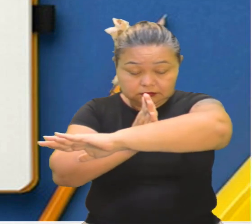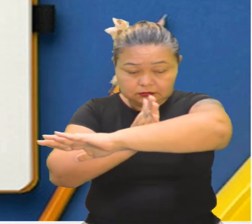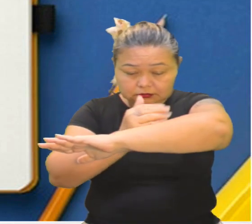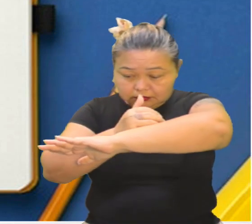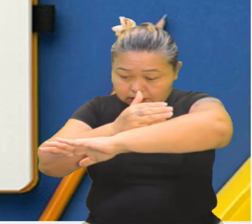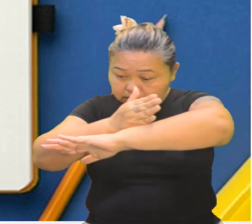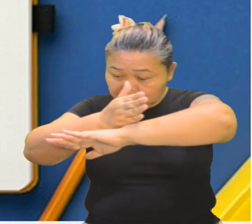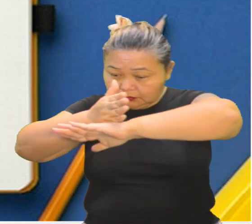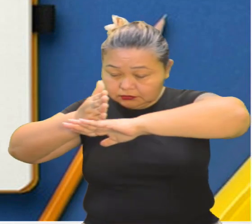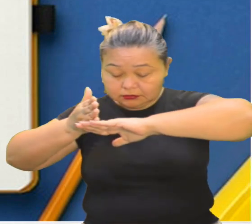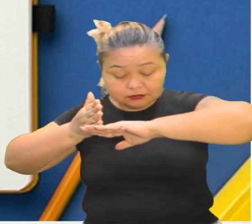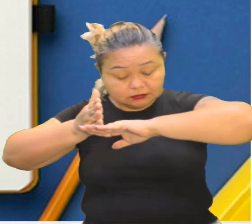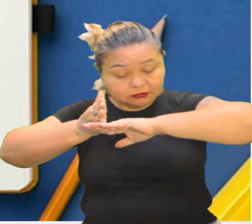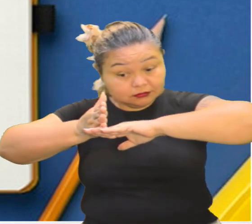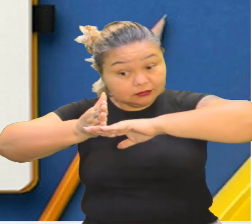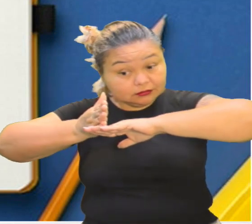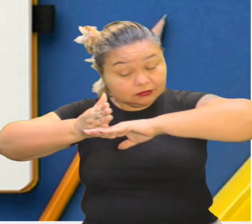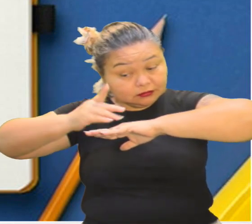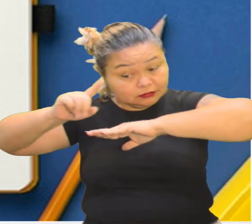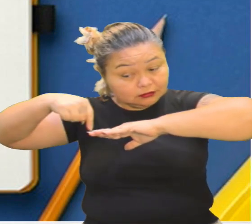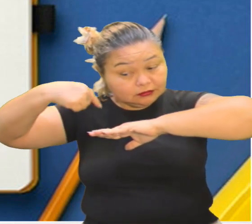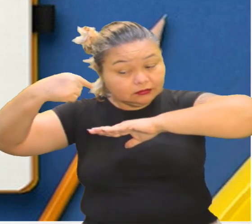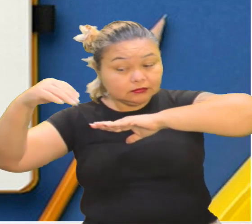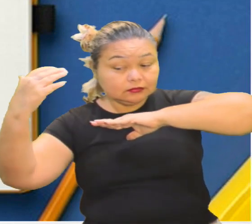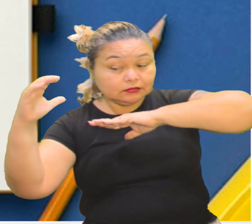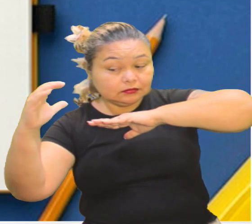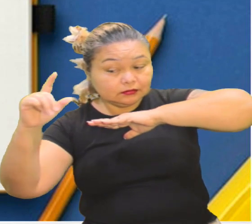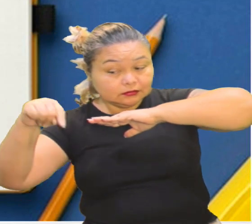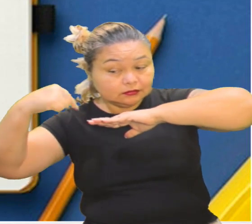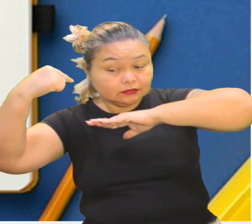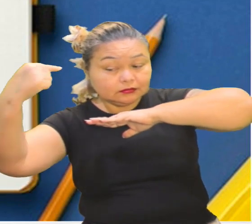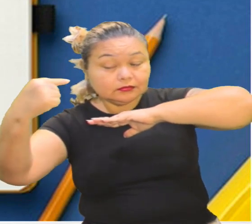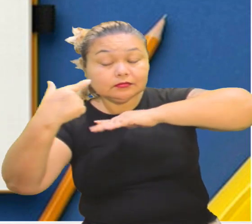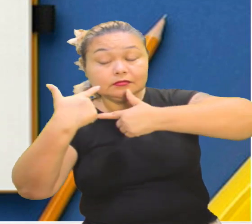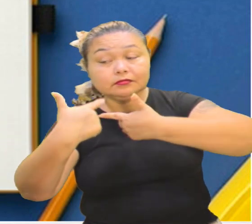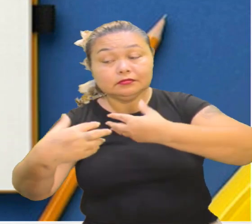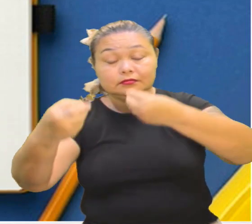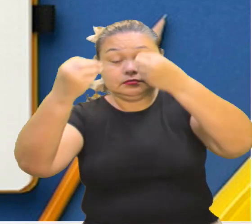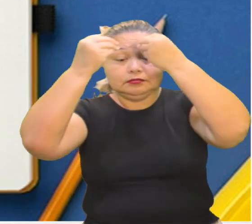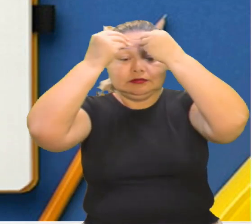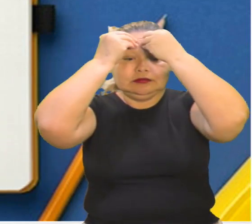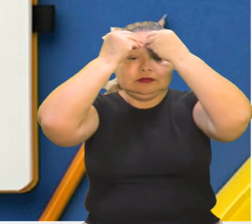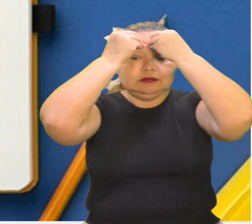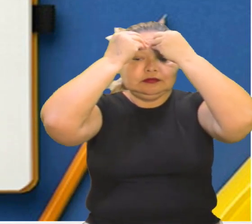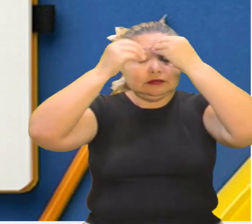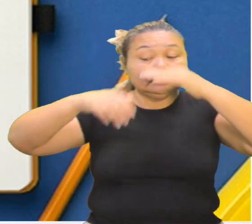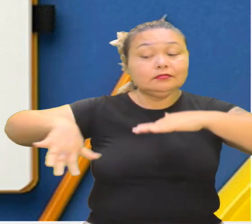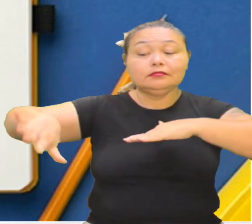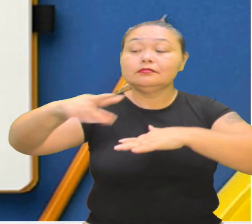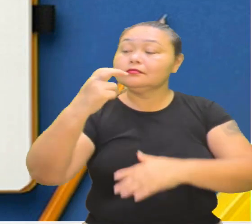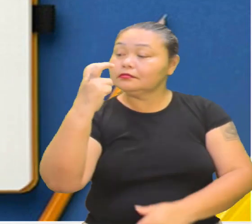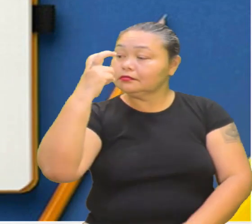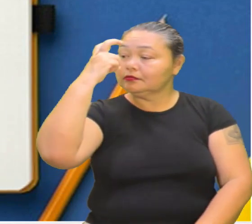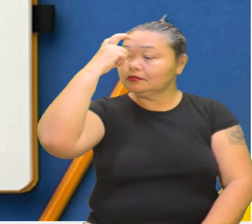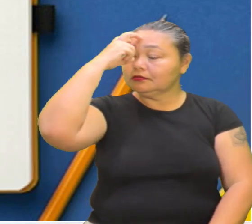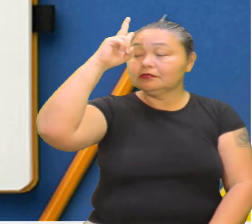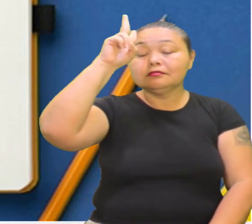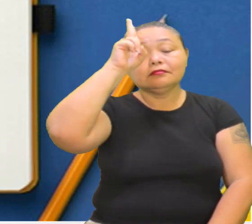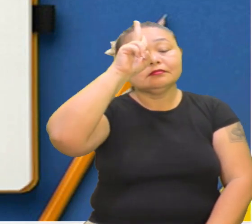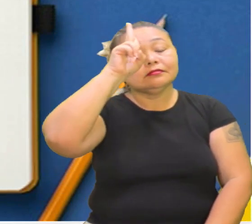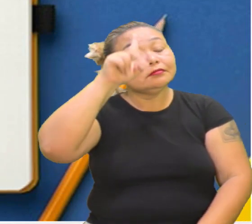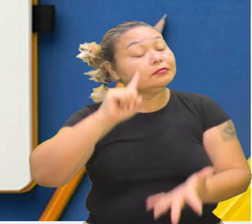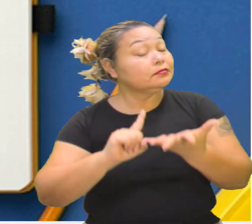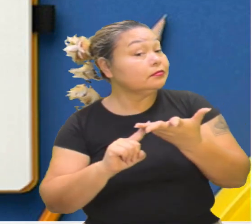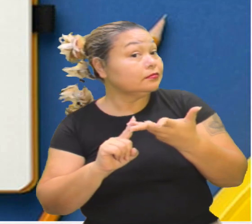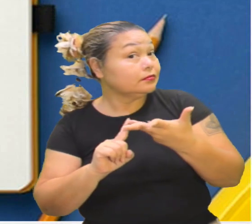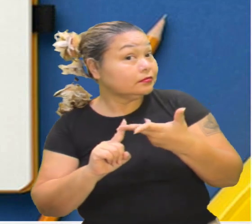para a Moderna, aí veio a ciência e depois as linguagens, no âmbito da cultura, da história e